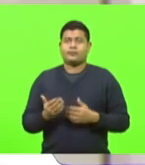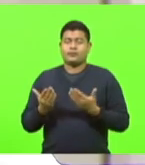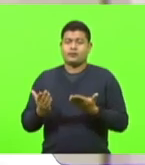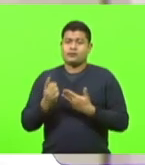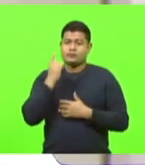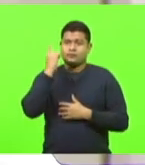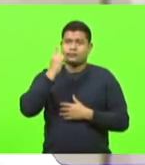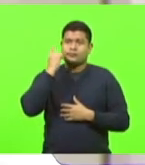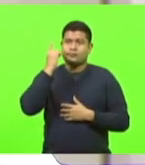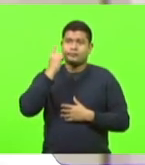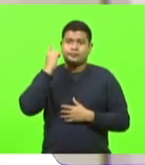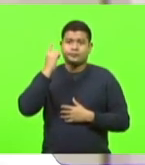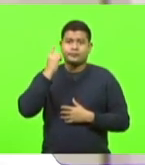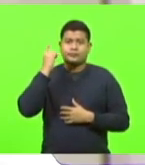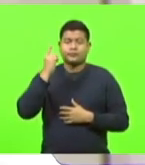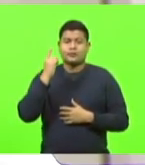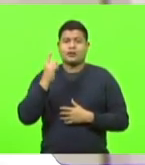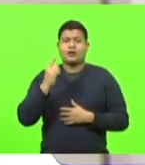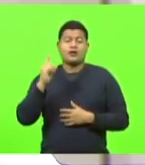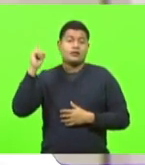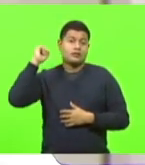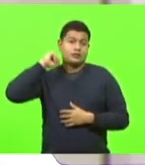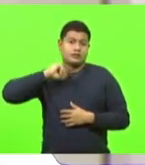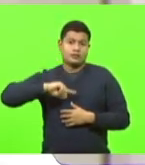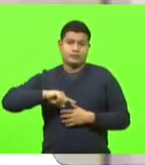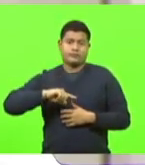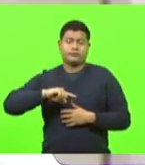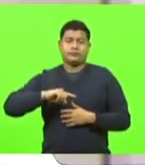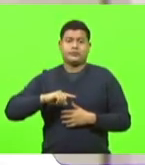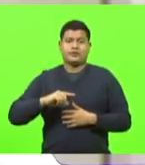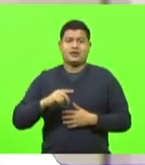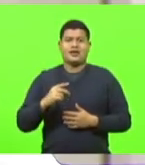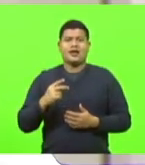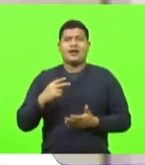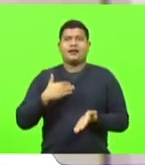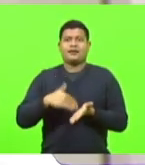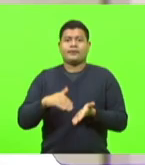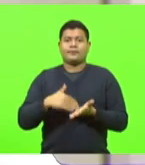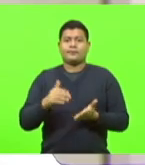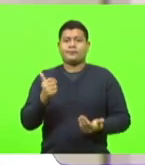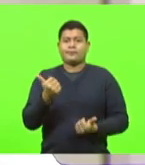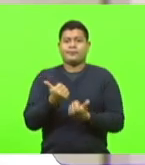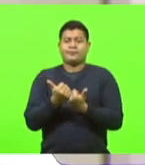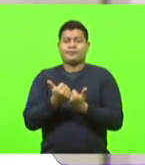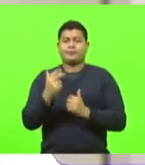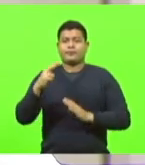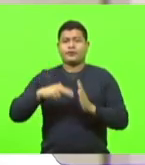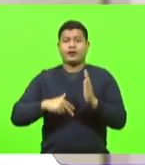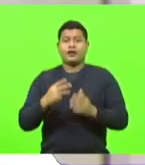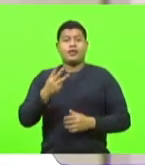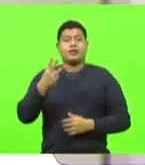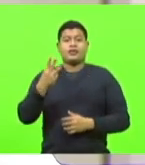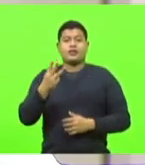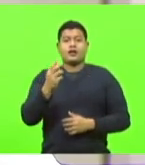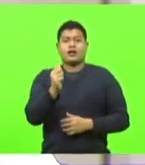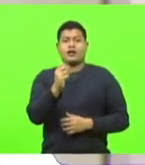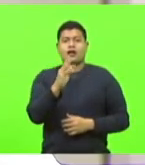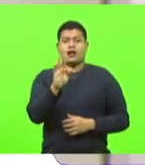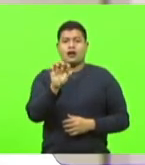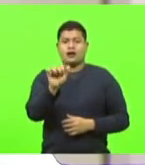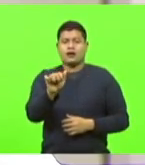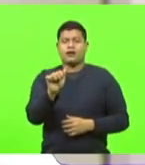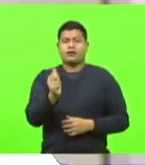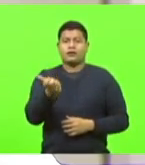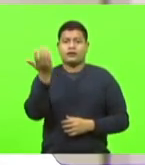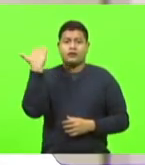Silvio Drevick, secretário ad hoc, proceda à leitura das três atas da